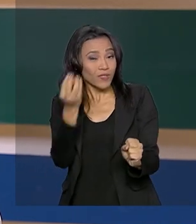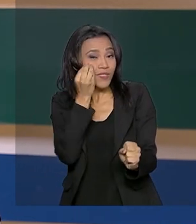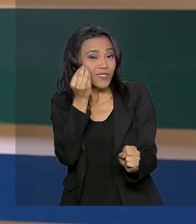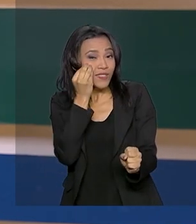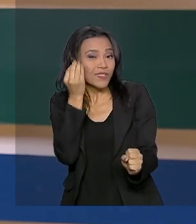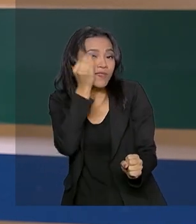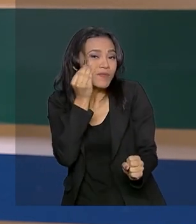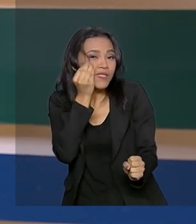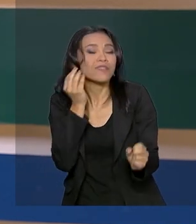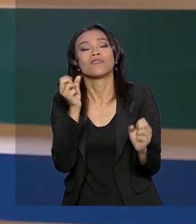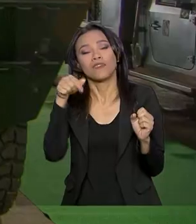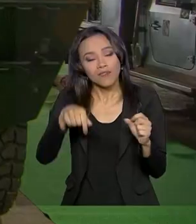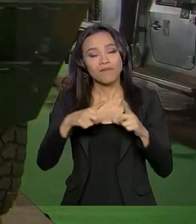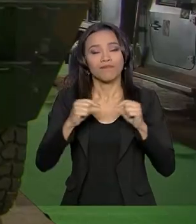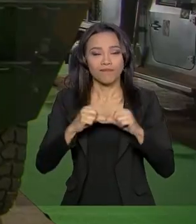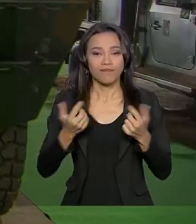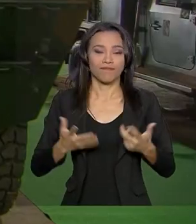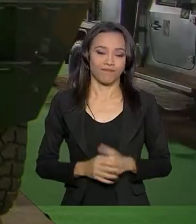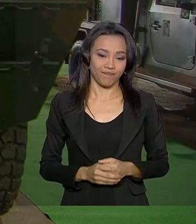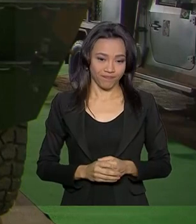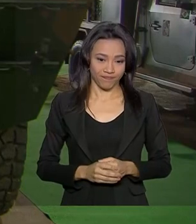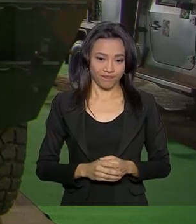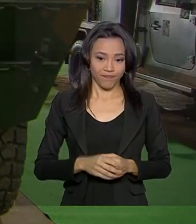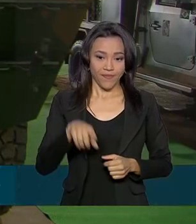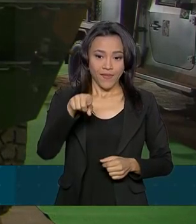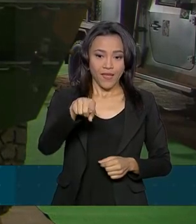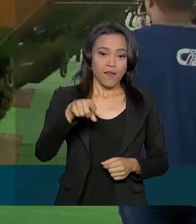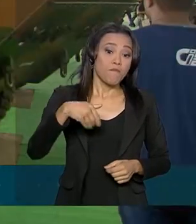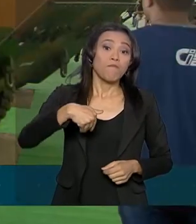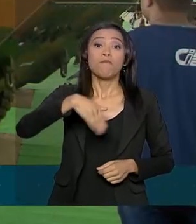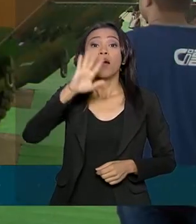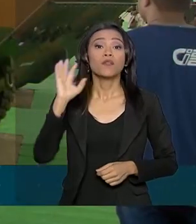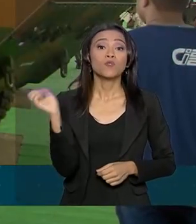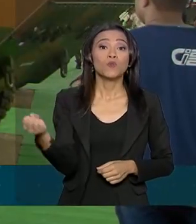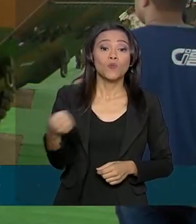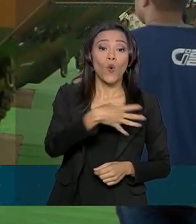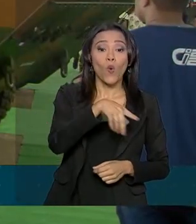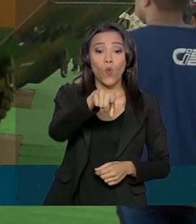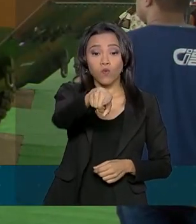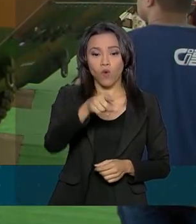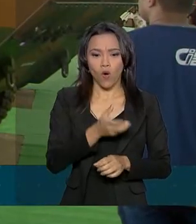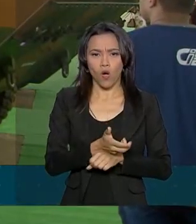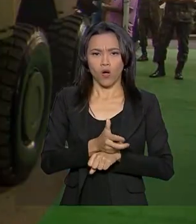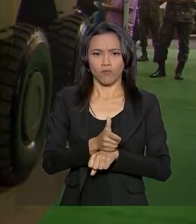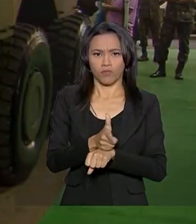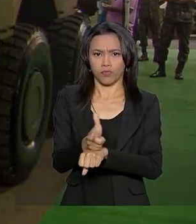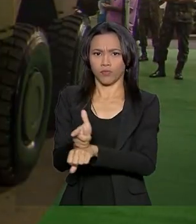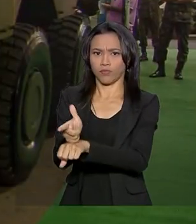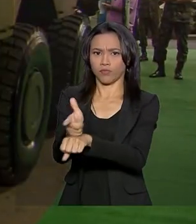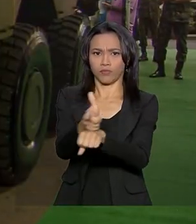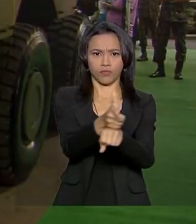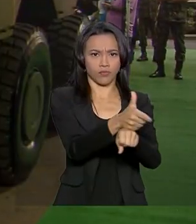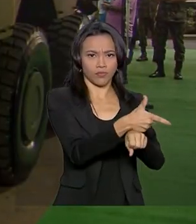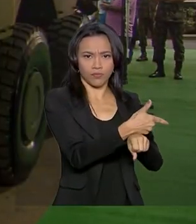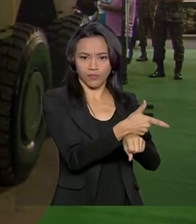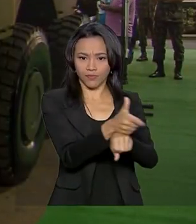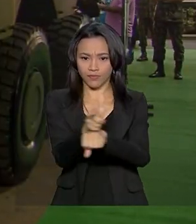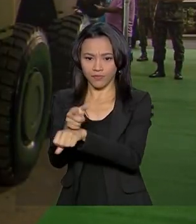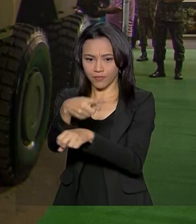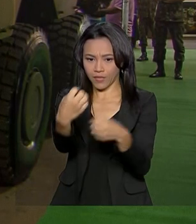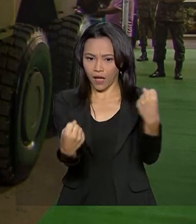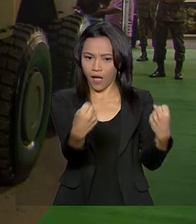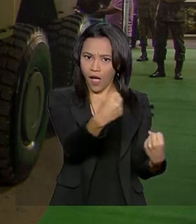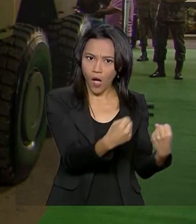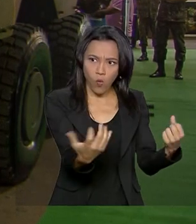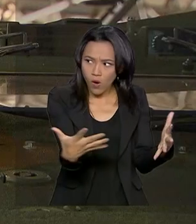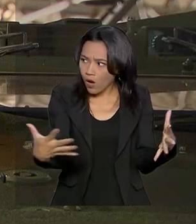aqui em Brasília. O Guarani é o mais novo blindado do Exército Brasileiro. Um gigante em tamanho e